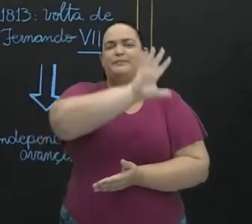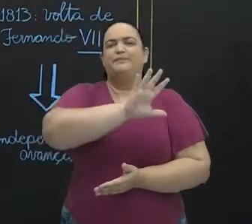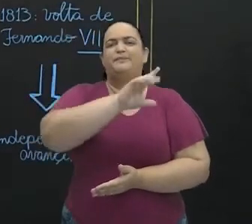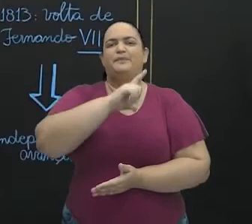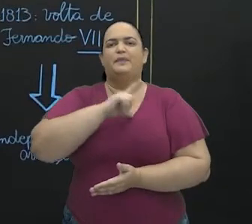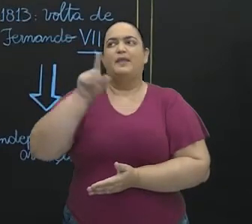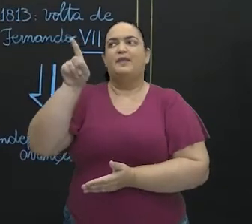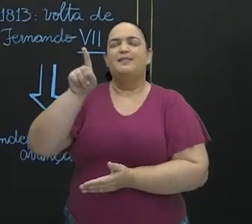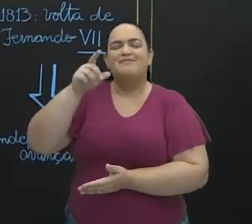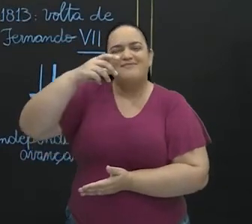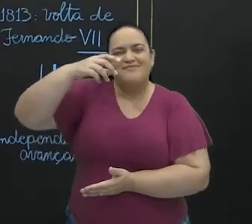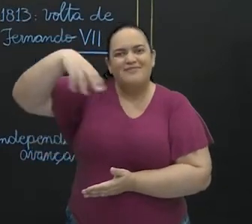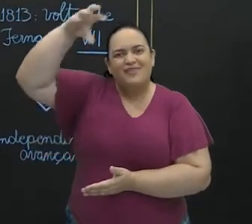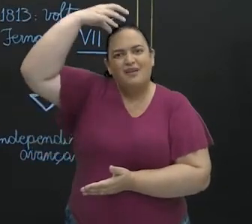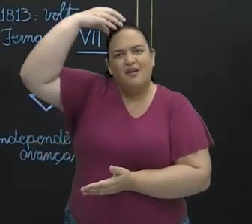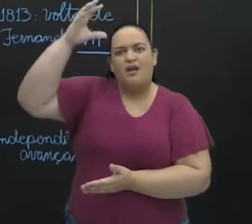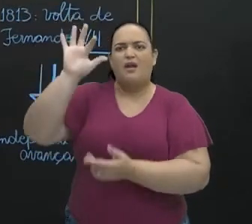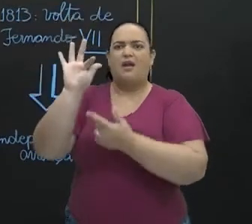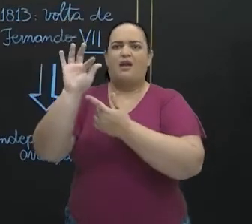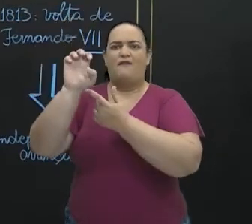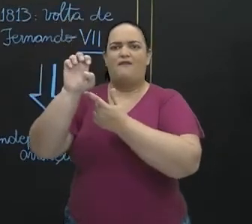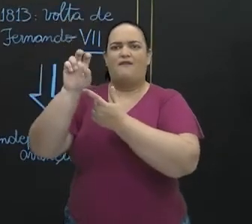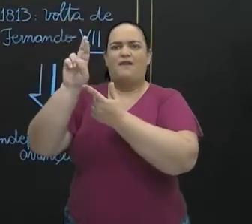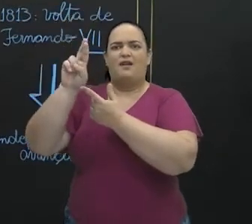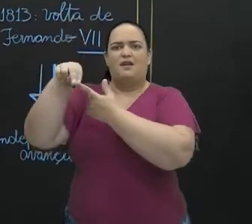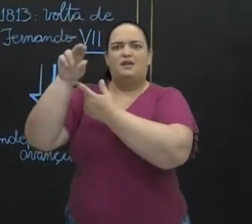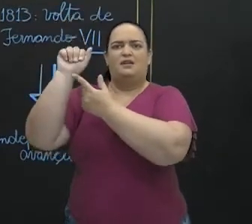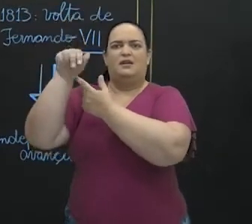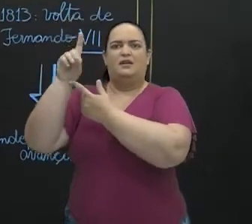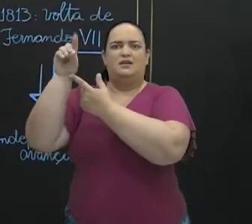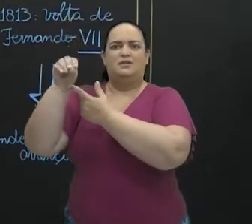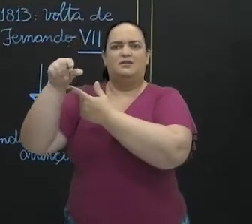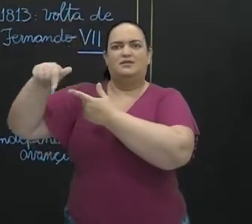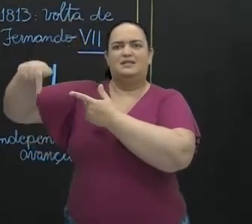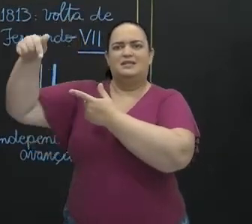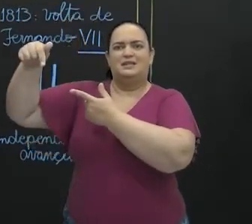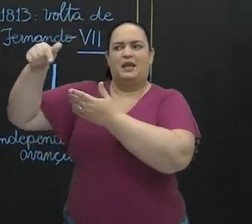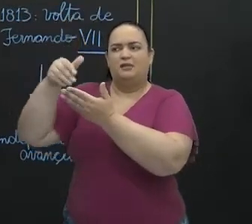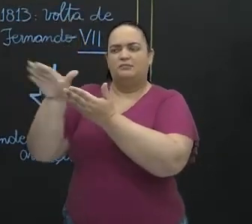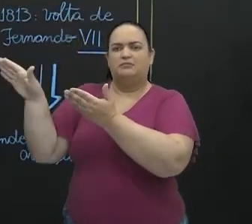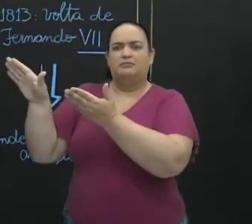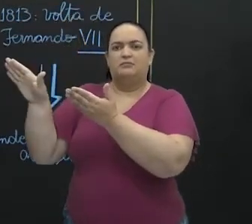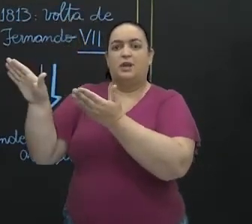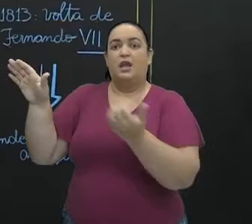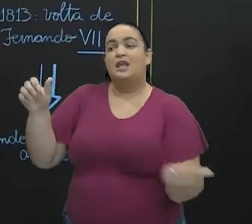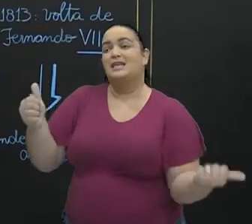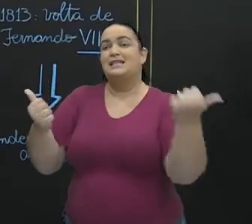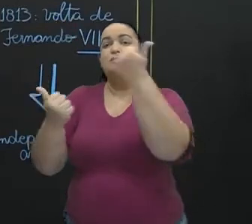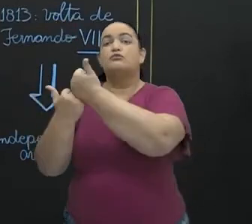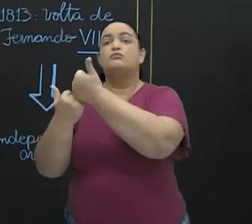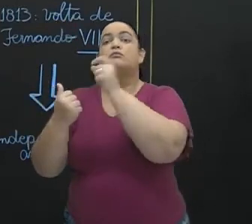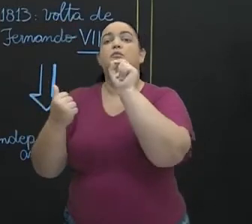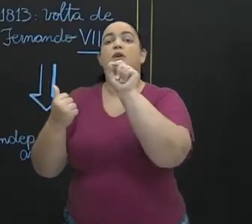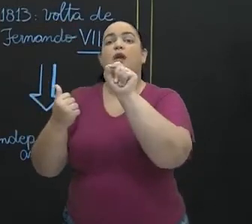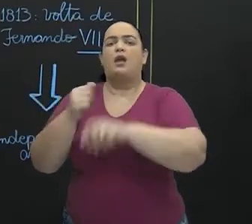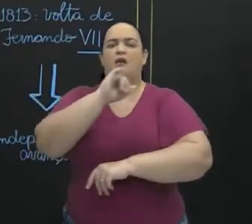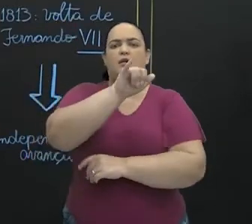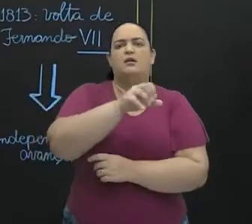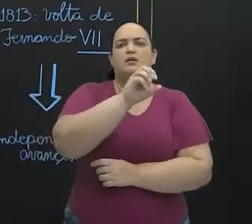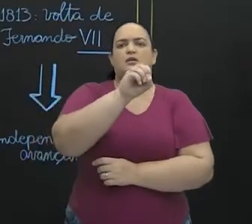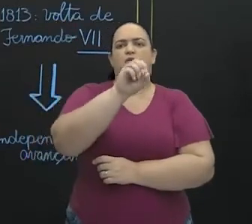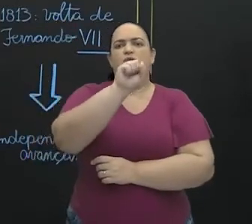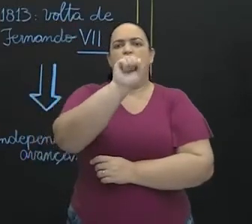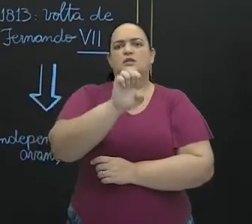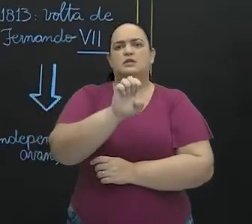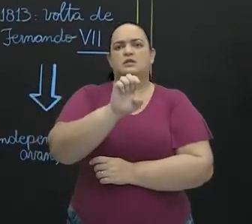retirado e foi colocado no lugar, no comando da coroa espanhola, José Bonaparte, que era irmão do imperador